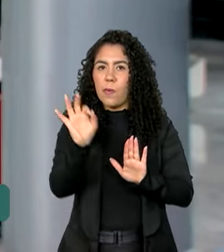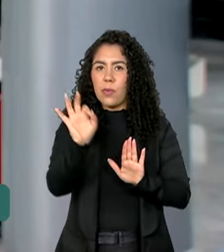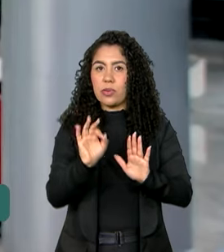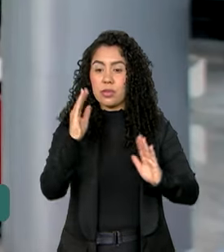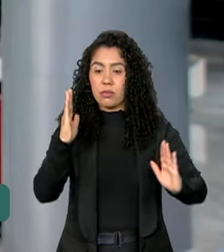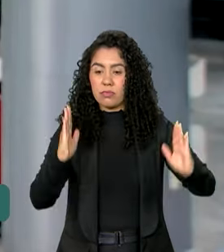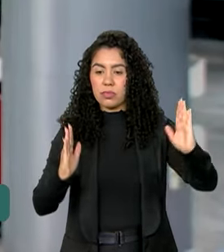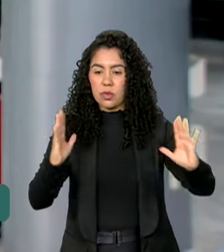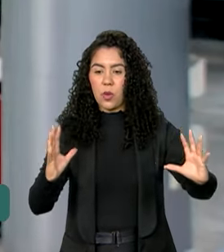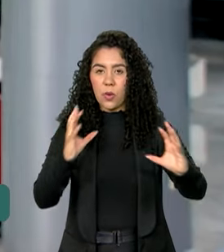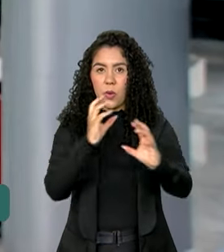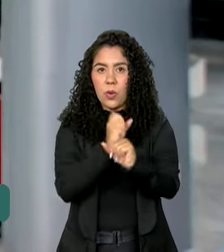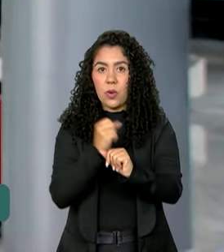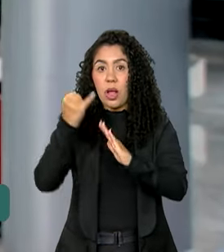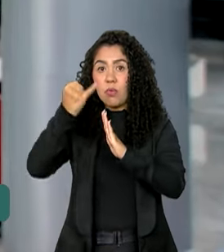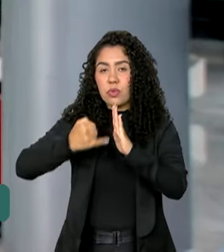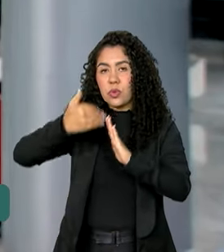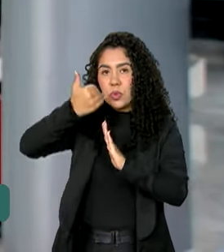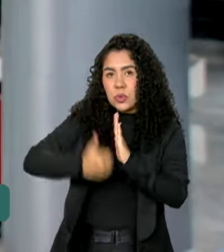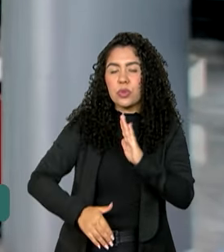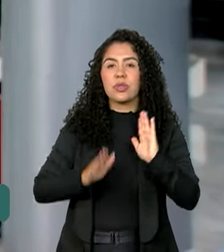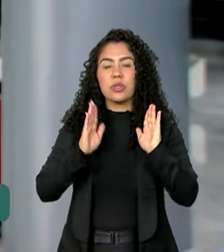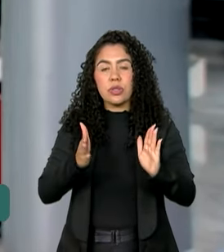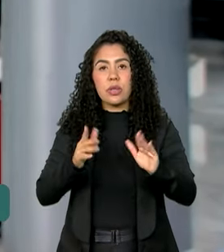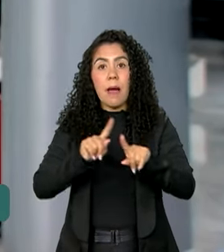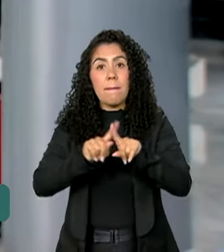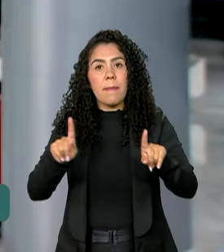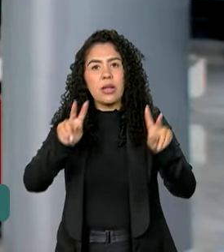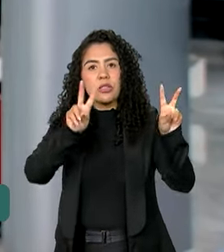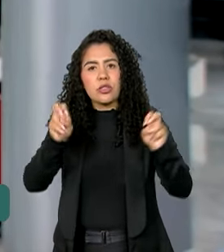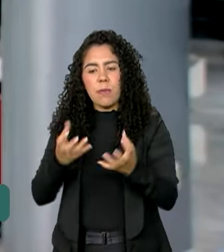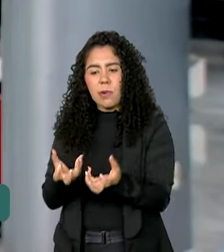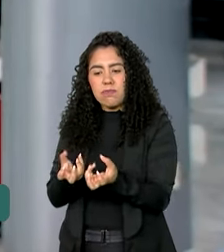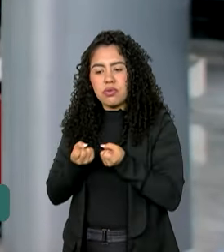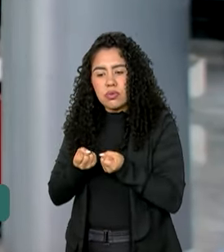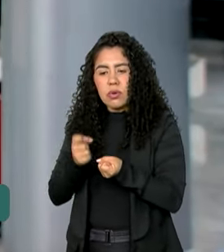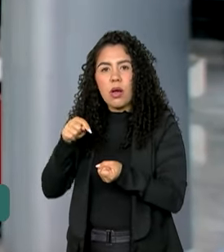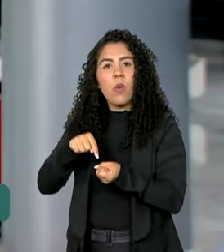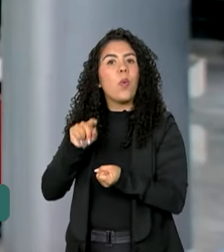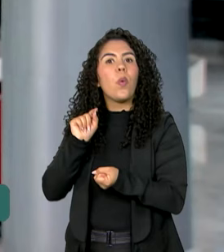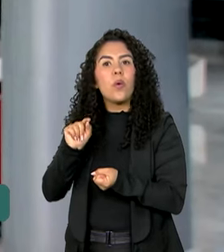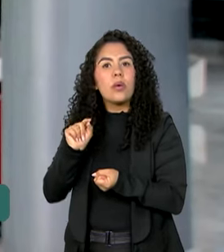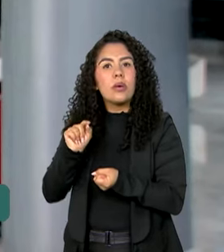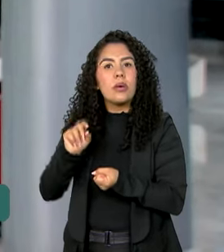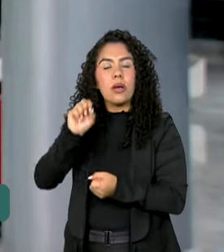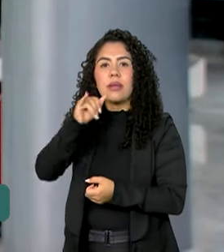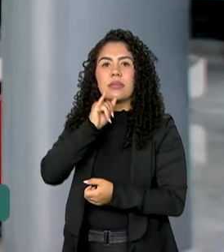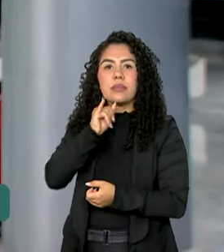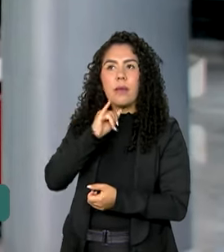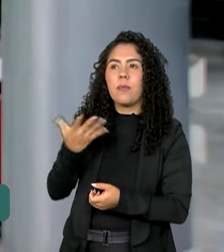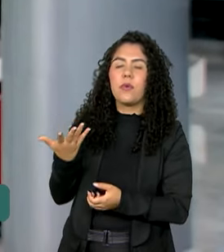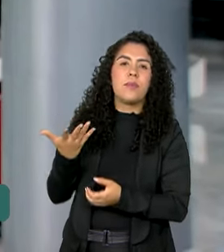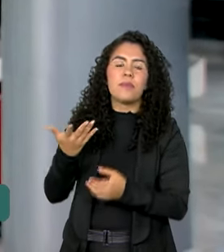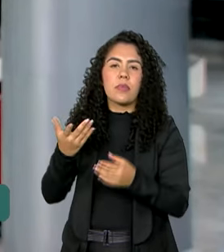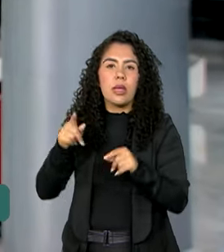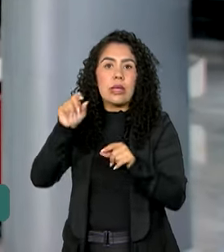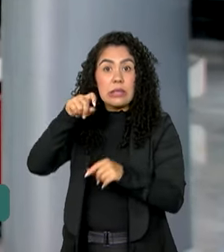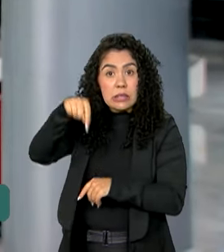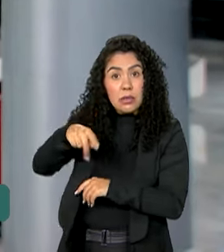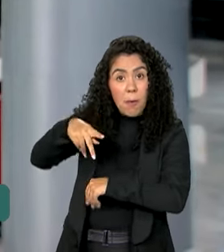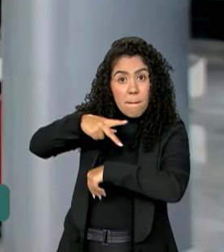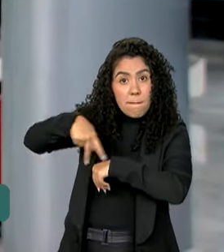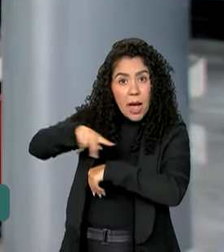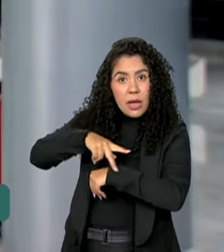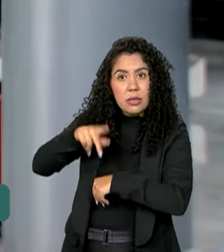descontada a inflação. Já o contingenciamento acontece quando há frustração de receitas, ou seja, se o país